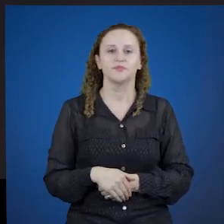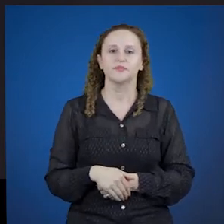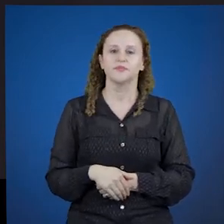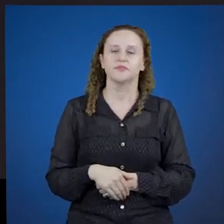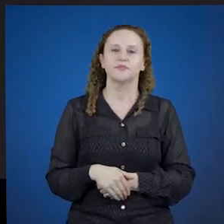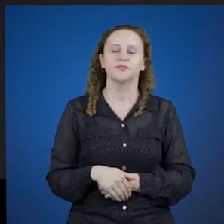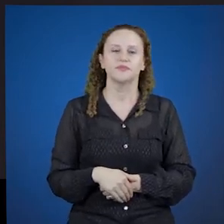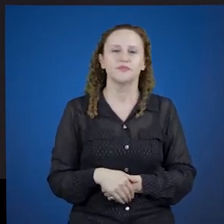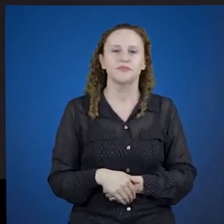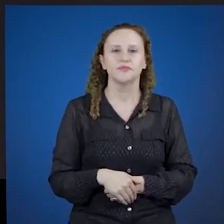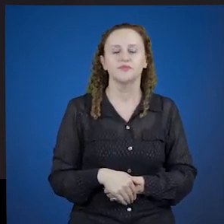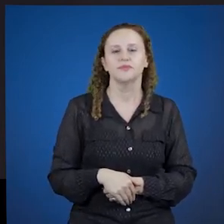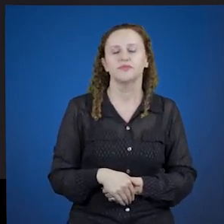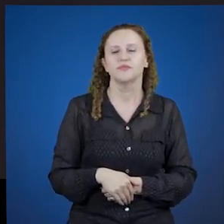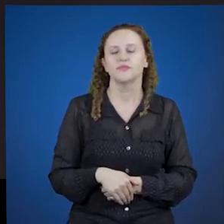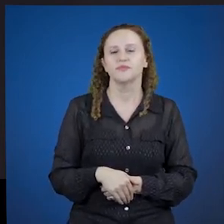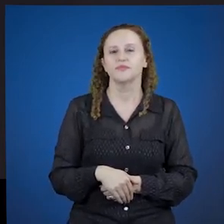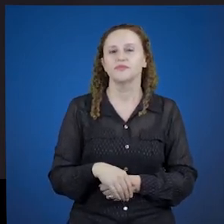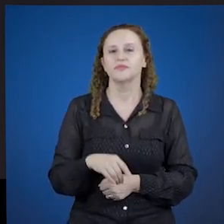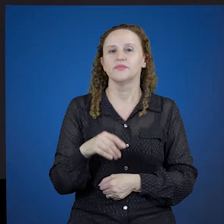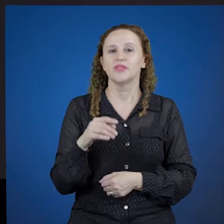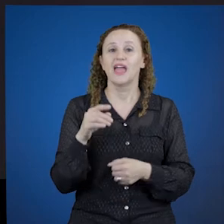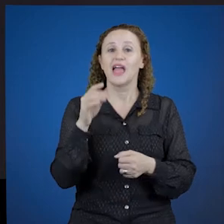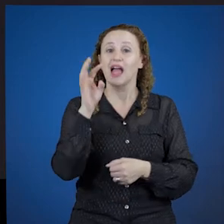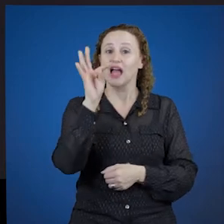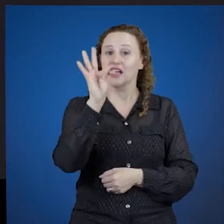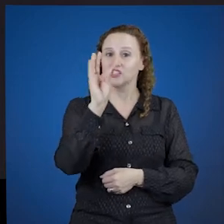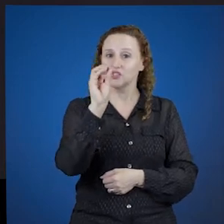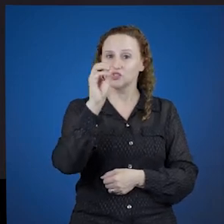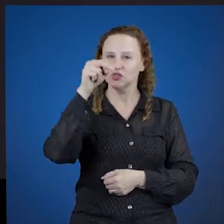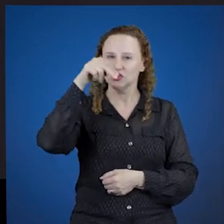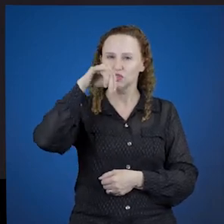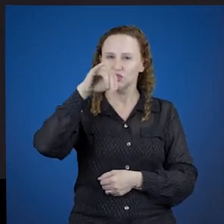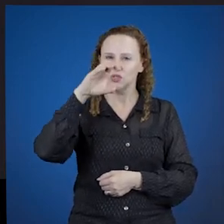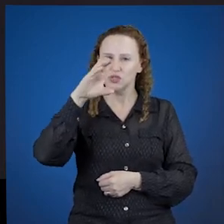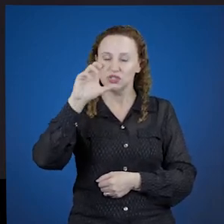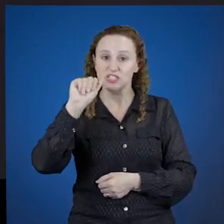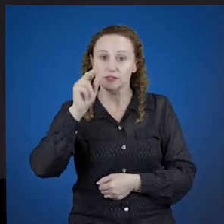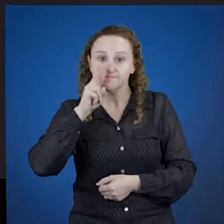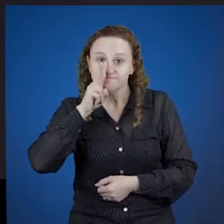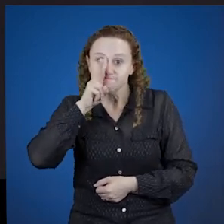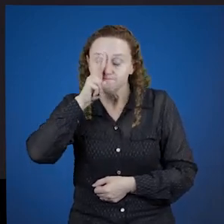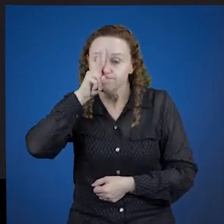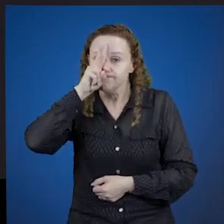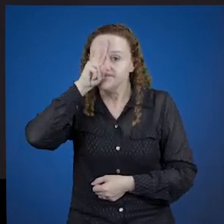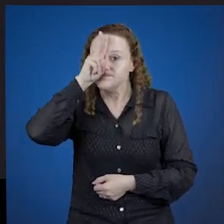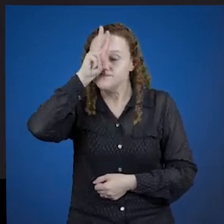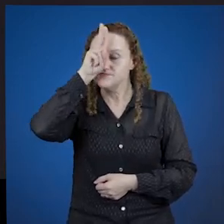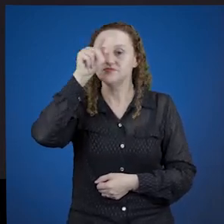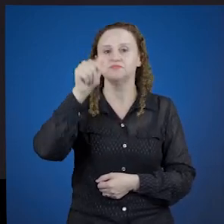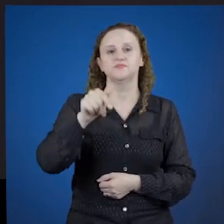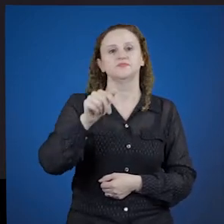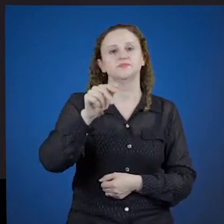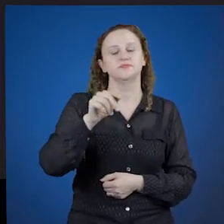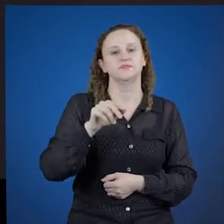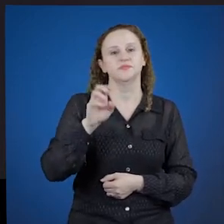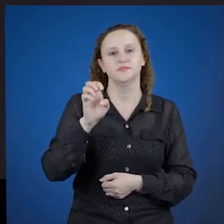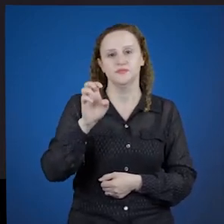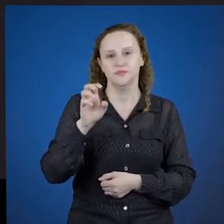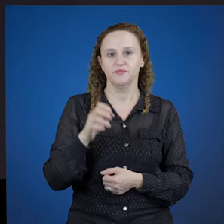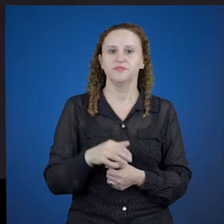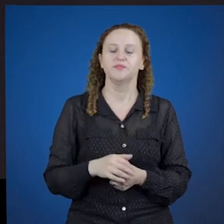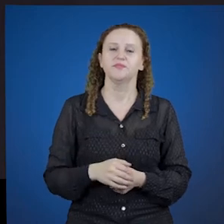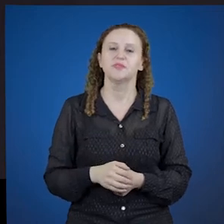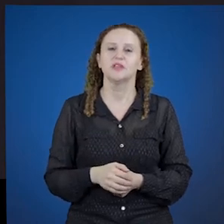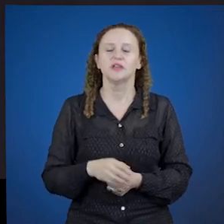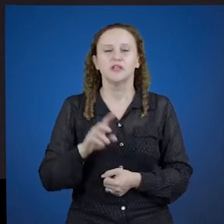é breve. Ledgere, a tônica aqui. Então, essa é a distinção que nós veremos com mais detalhes